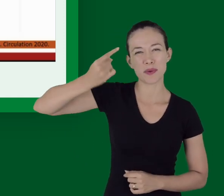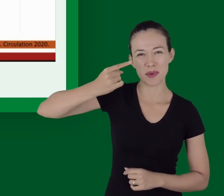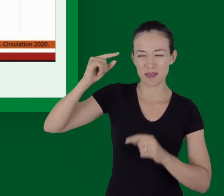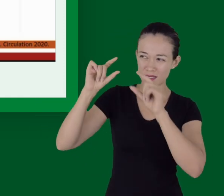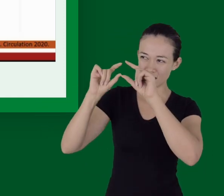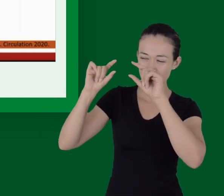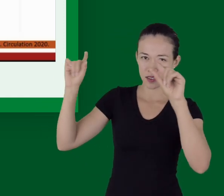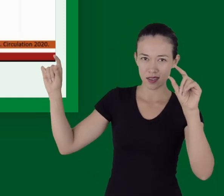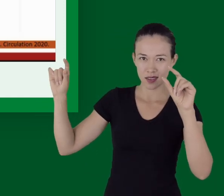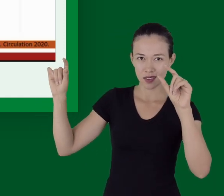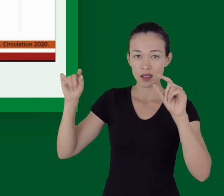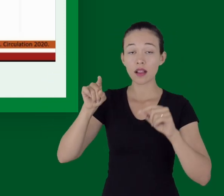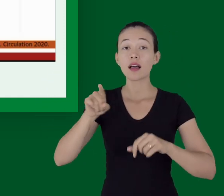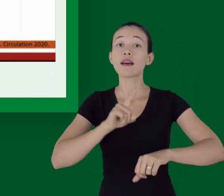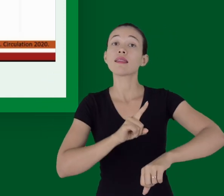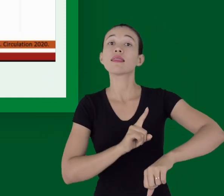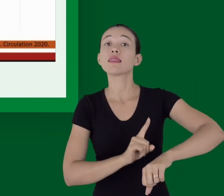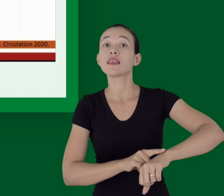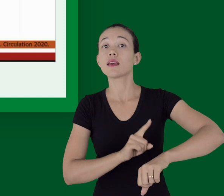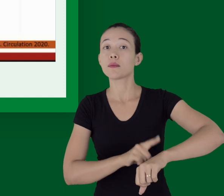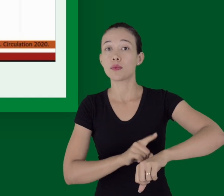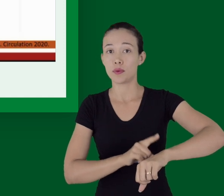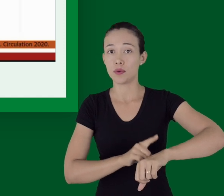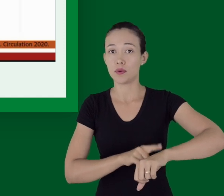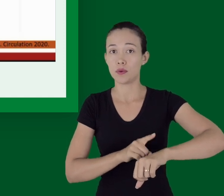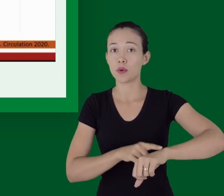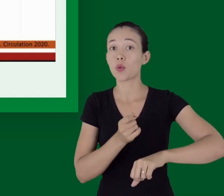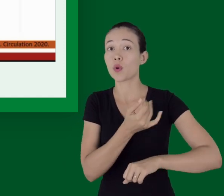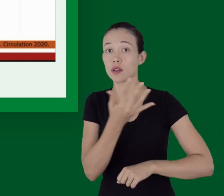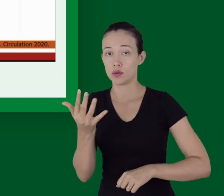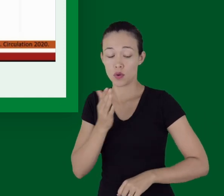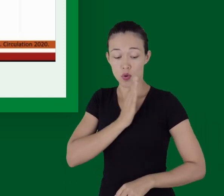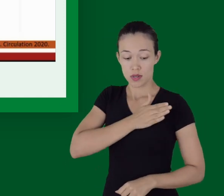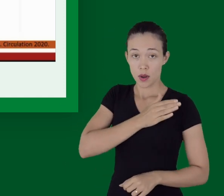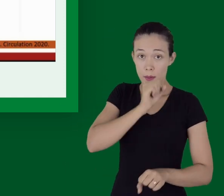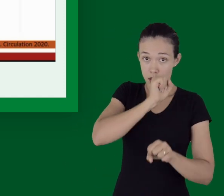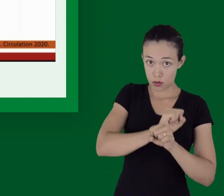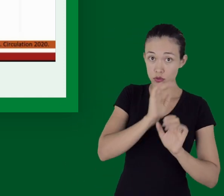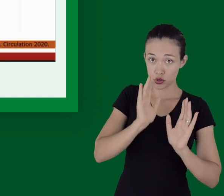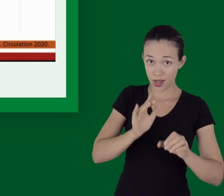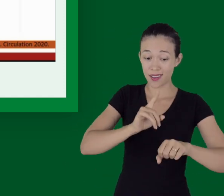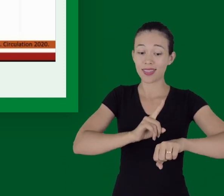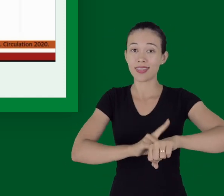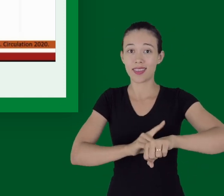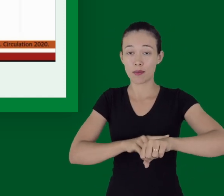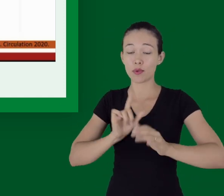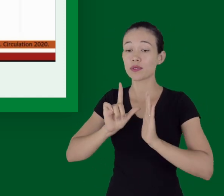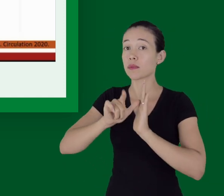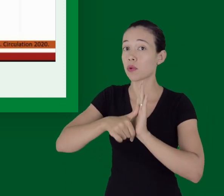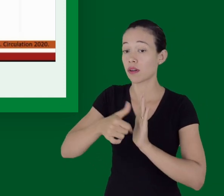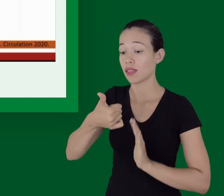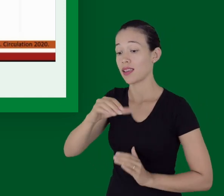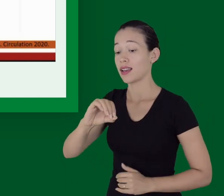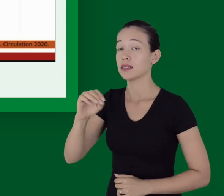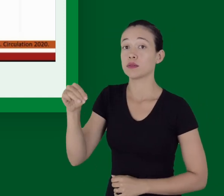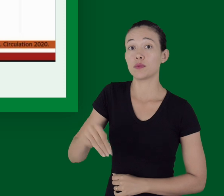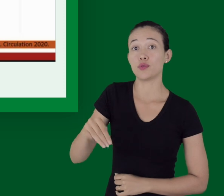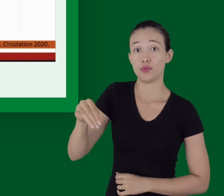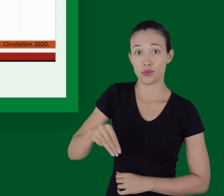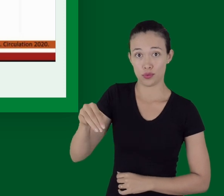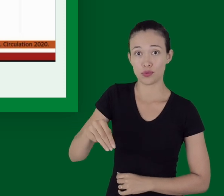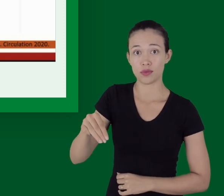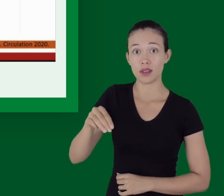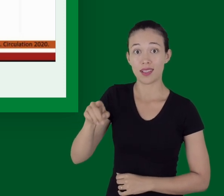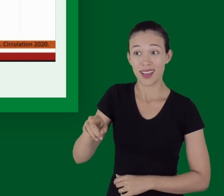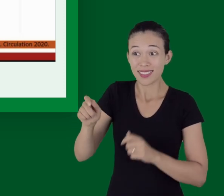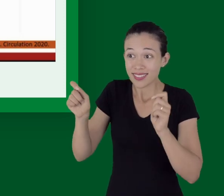Ali, na primeira linha, a gente vê a desfibrilação realizada por volta de 10 minutos de parada. Nesse caso,